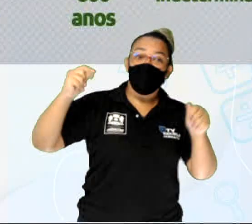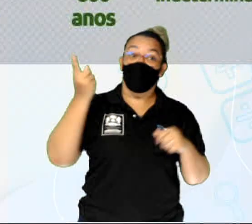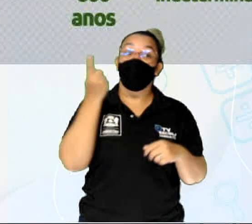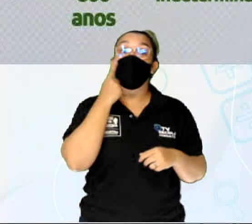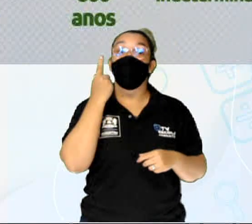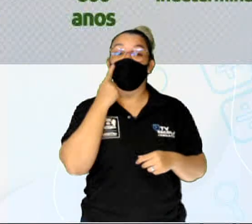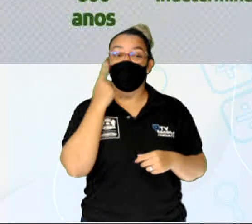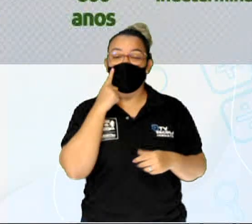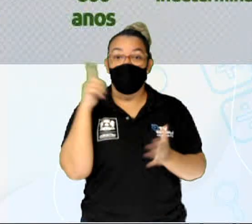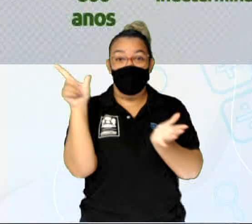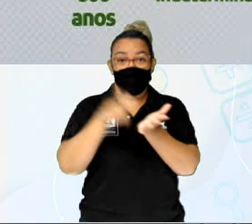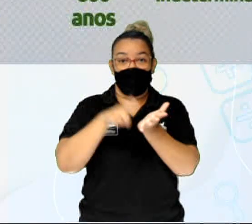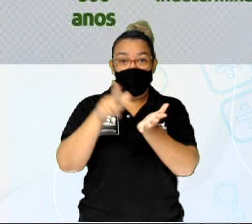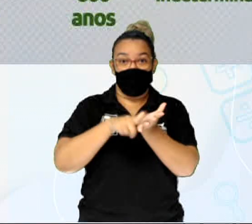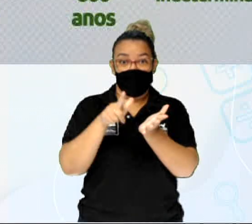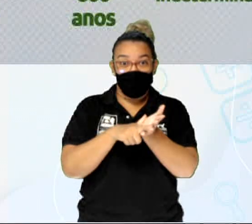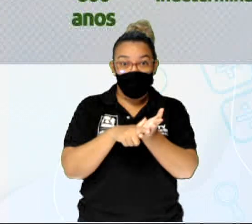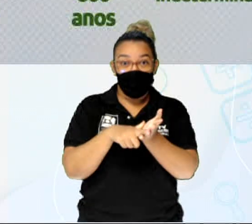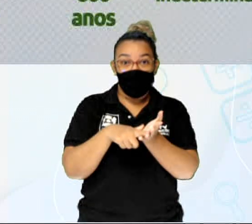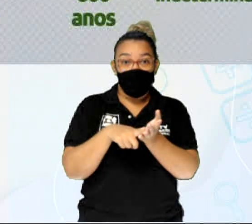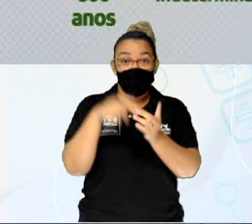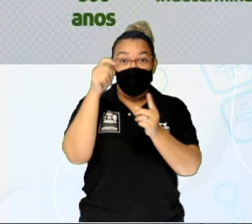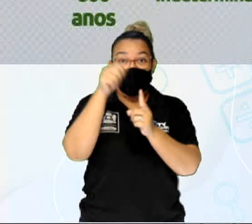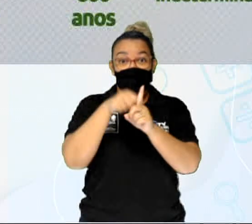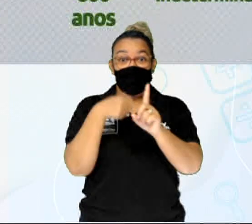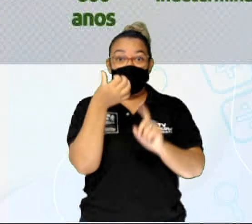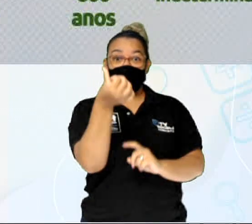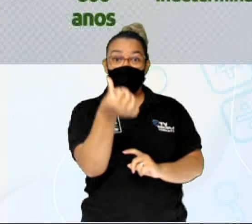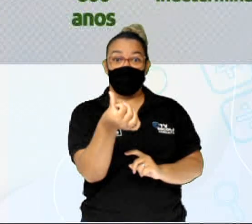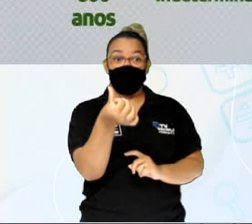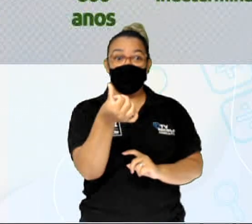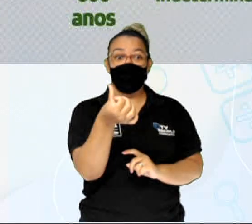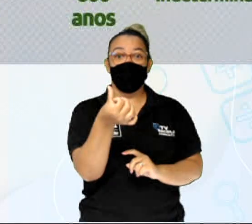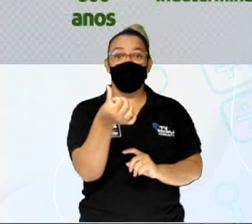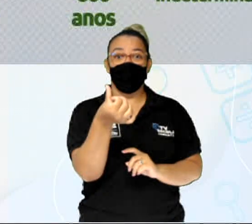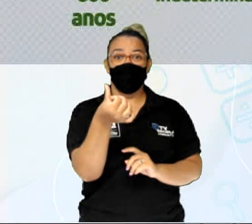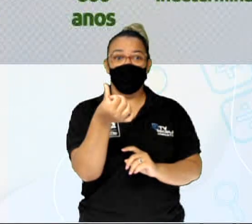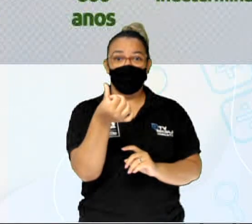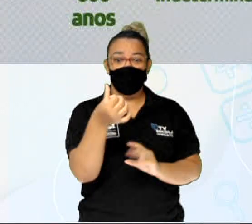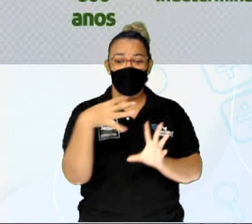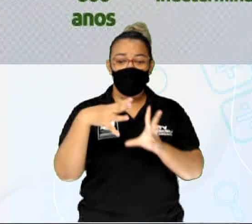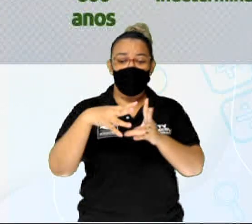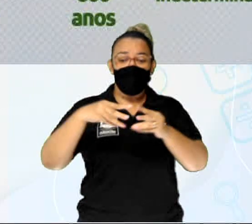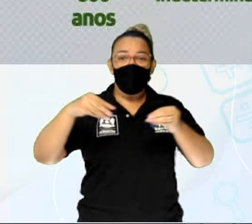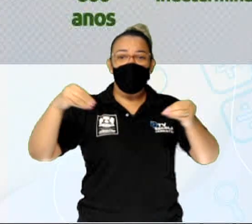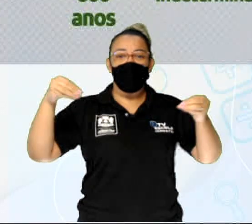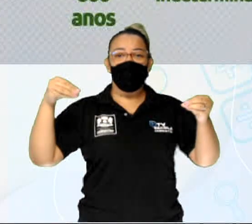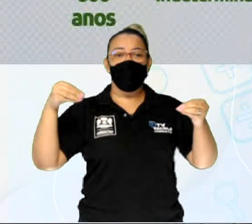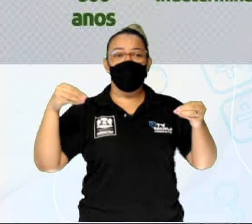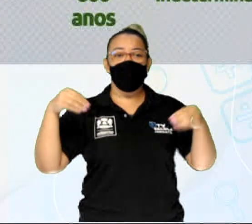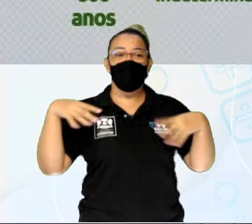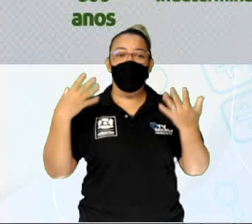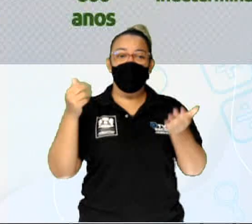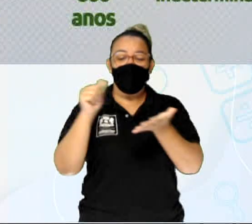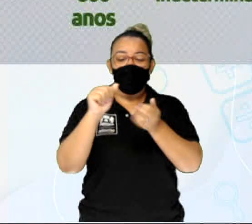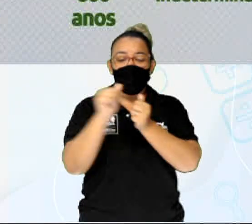Olha só. O papel, ele passa há seis meses para ele poder se dissolver. Já o isopor, veja